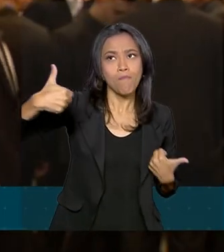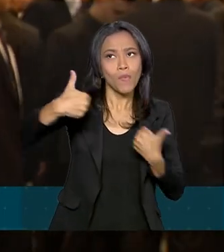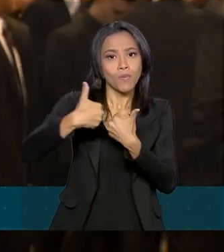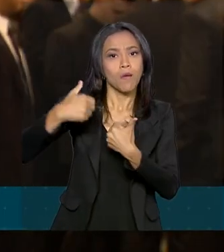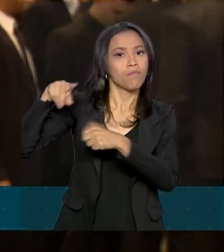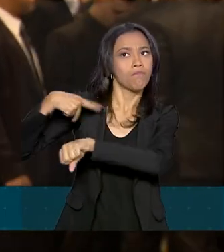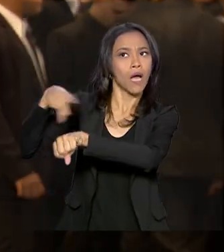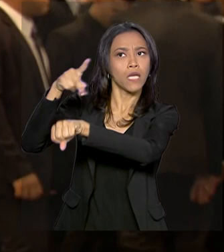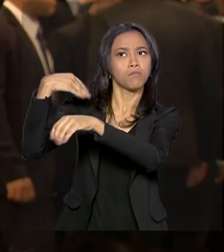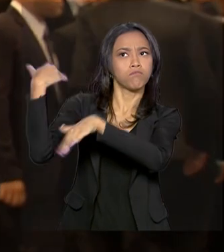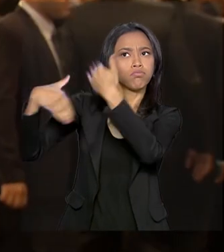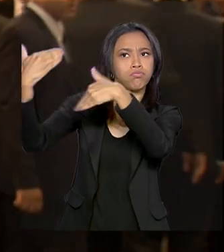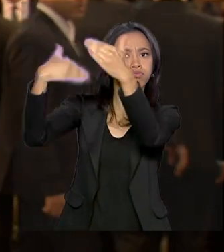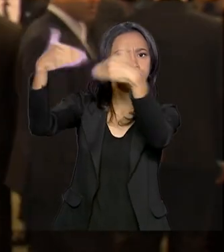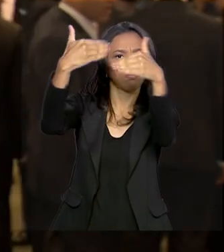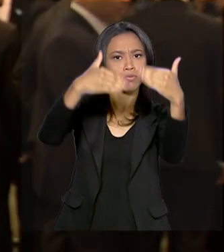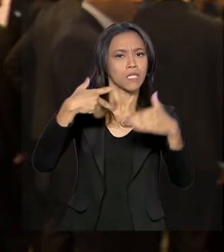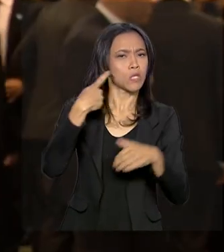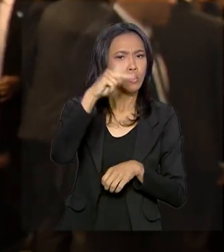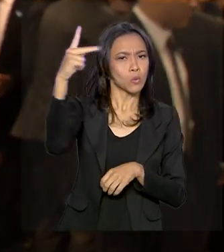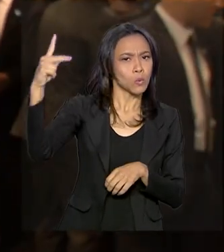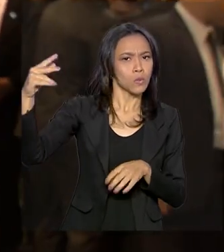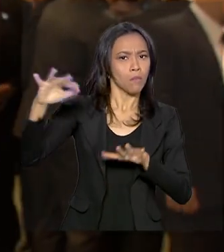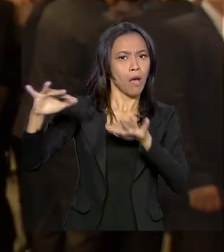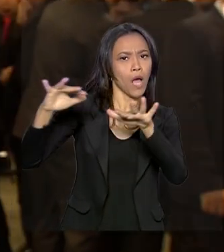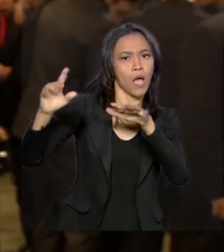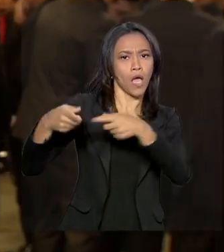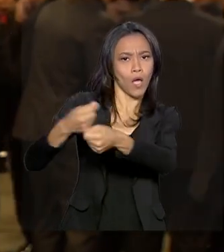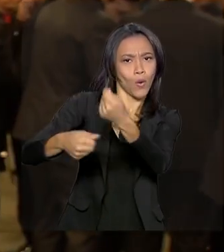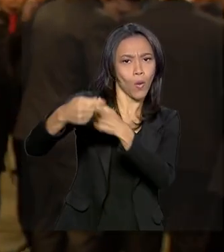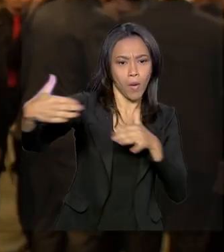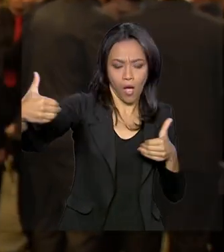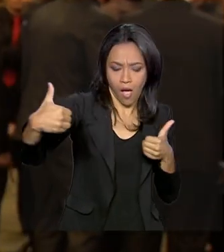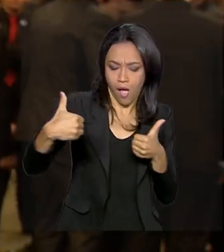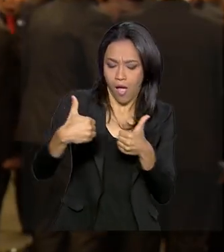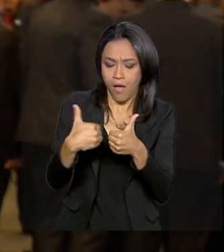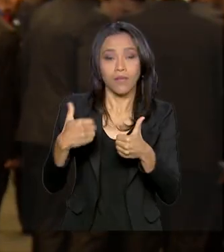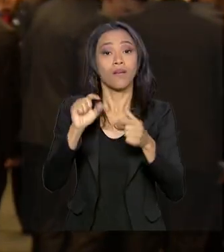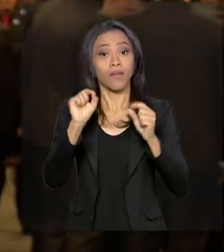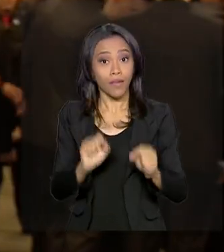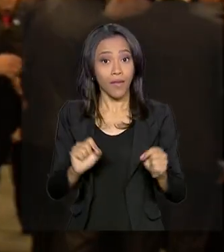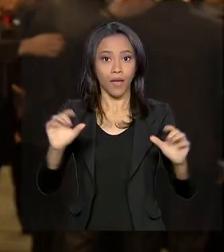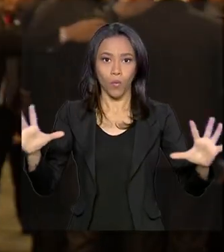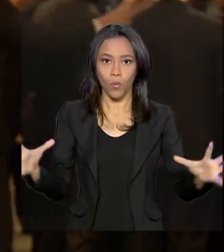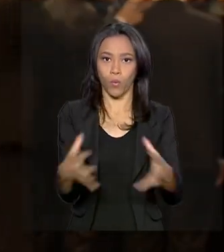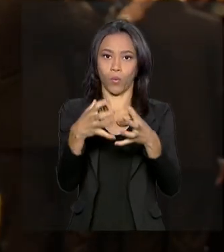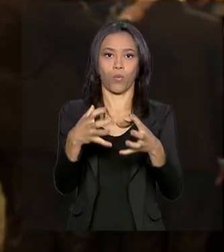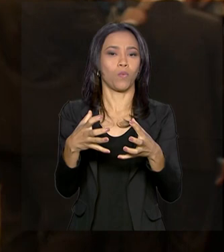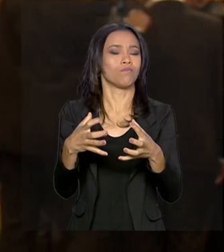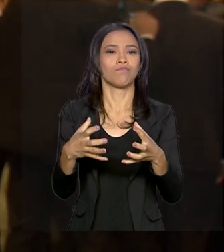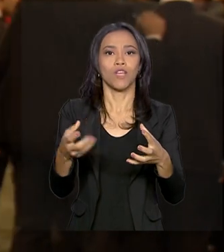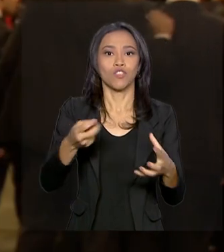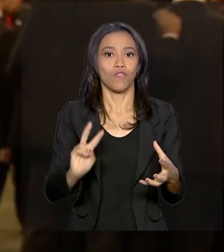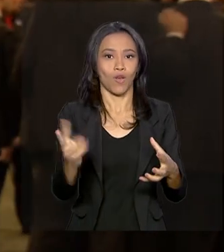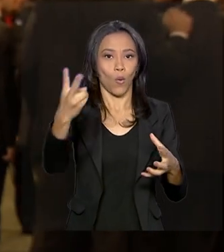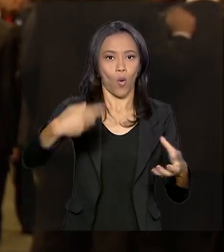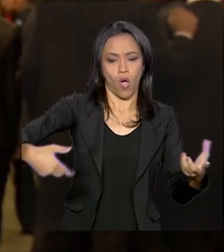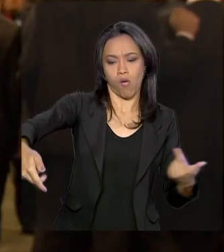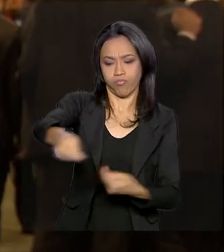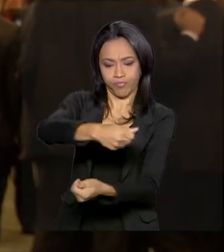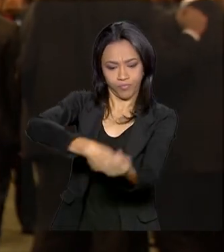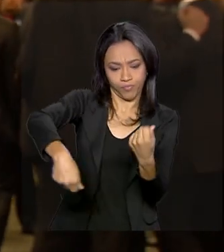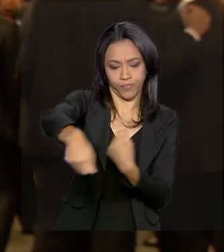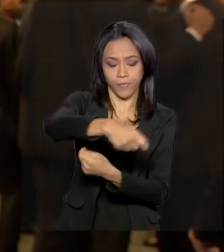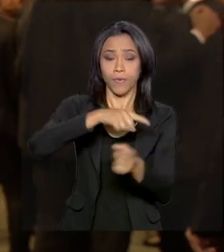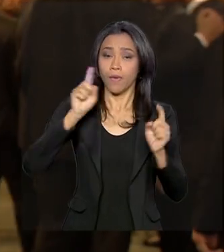desenvolvidos e suas maiores atividades econômicas, as chamadas cadeias globais de valor. A tarefa é